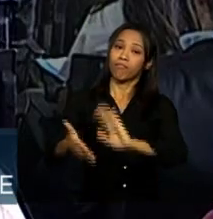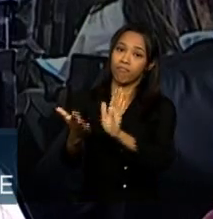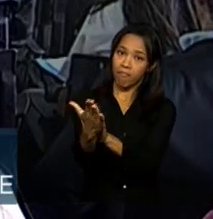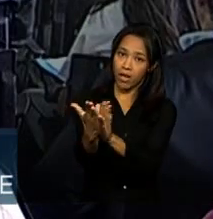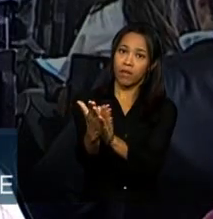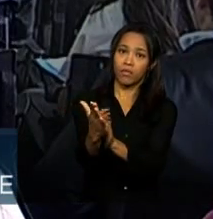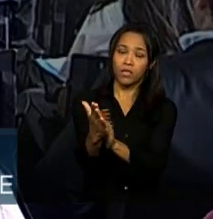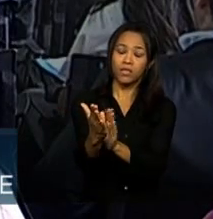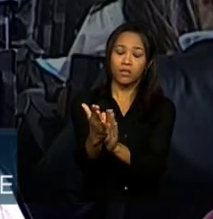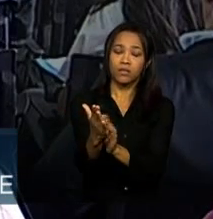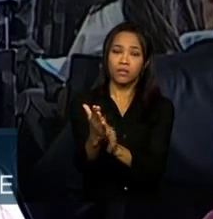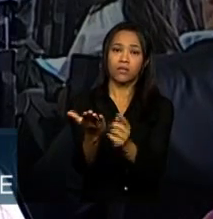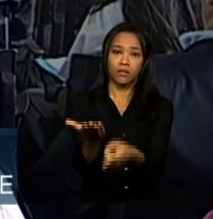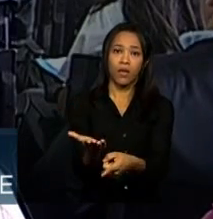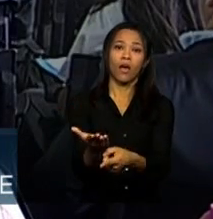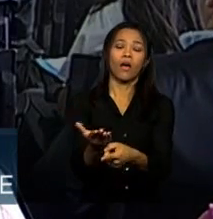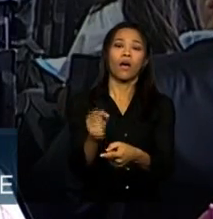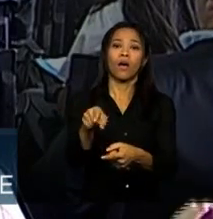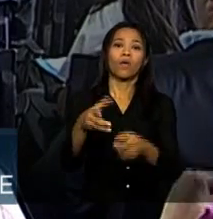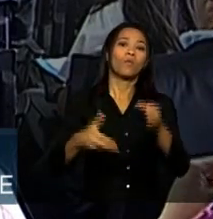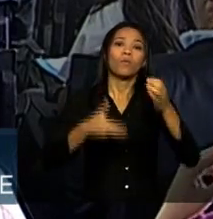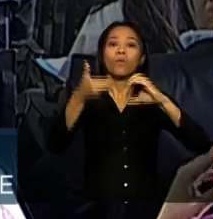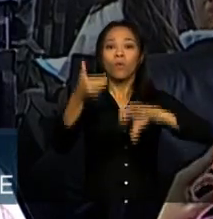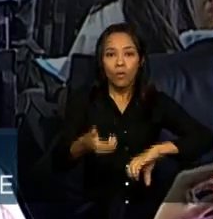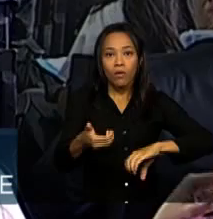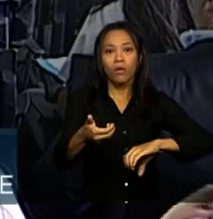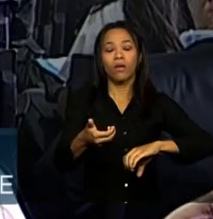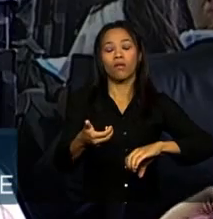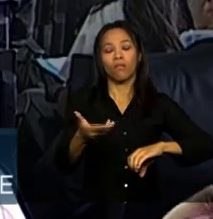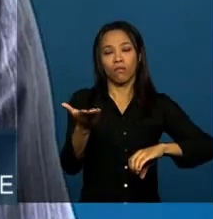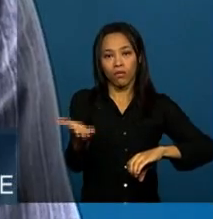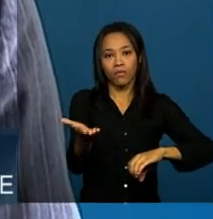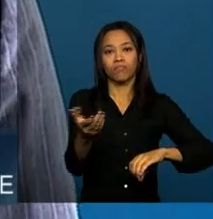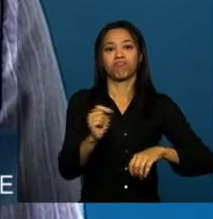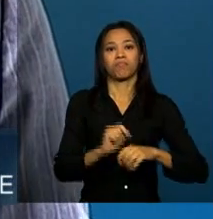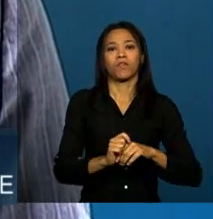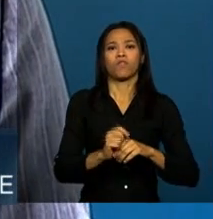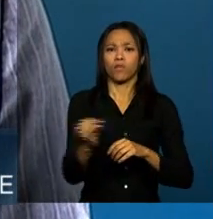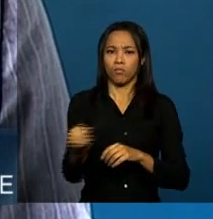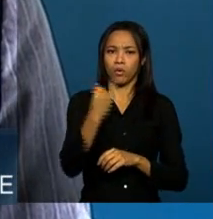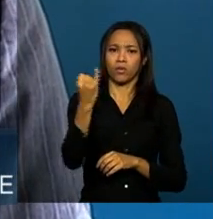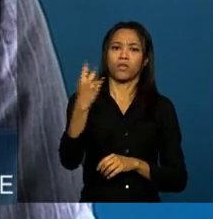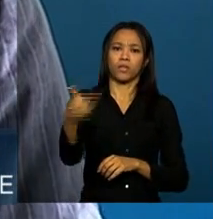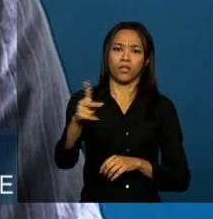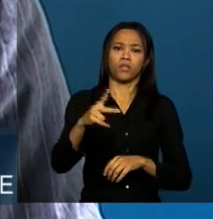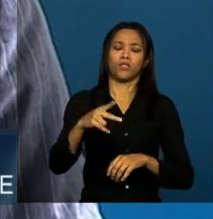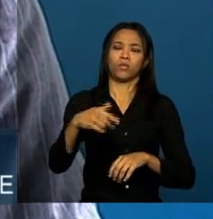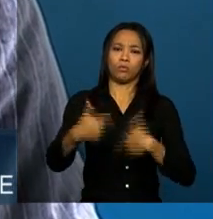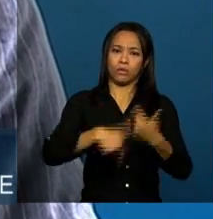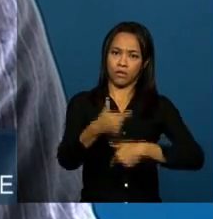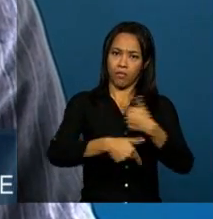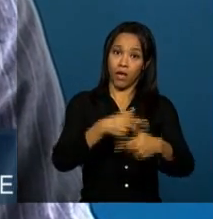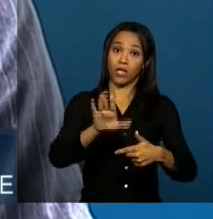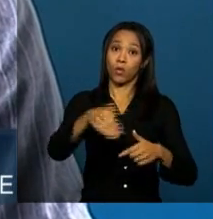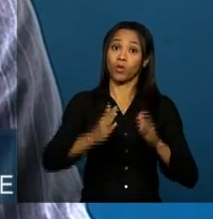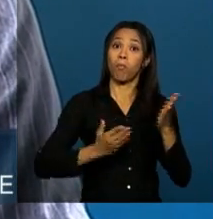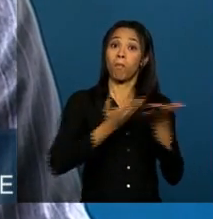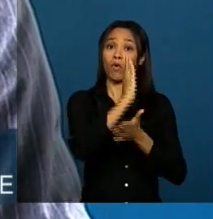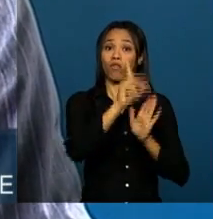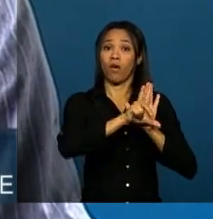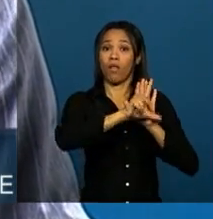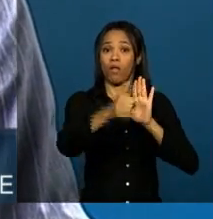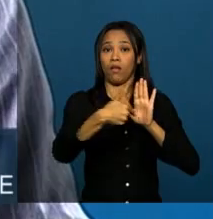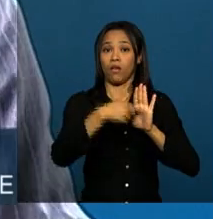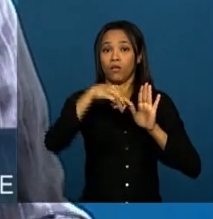Molon, não só a sua pessoa, mas o parlamento cumpriu um papel importante nesse momento que aprovou o Marco Civil.